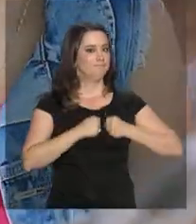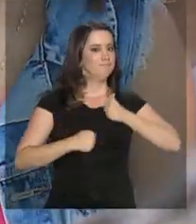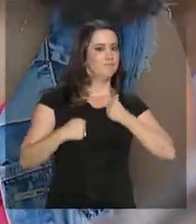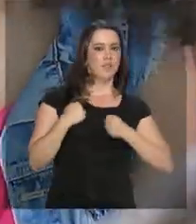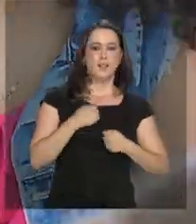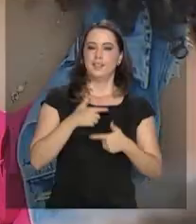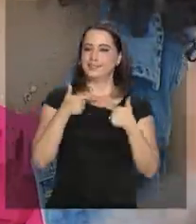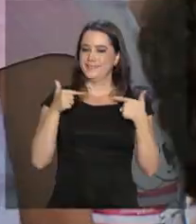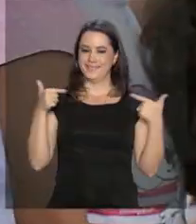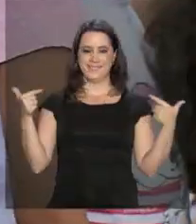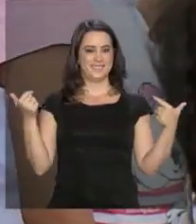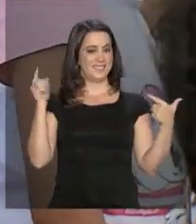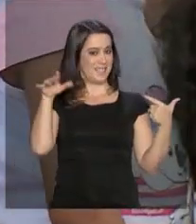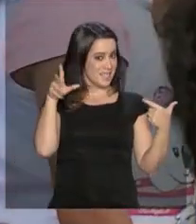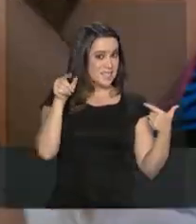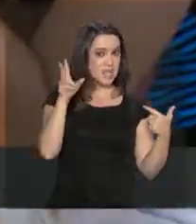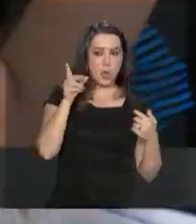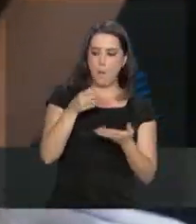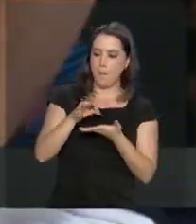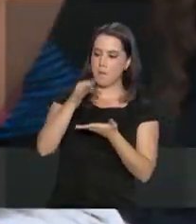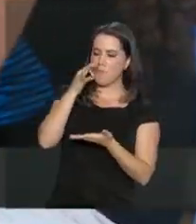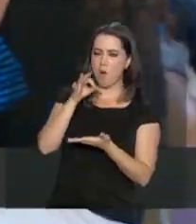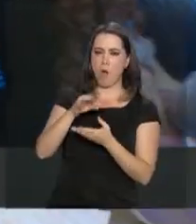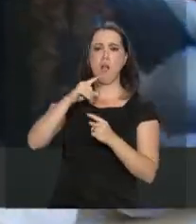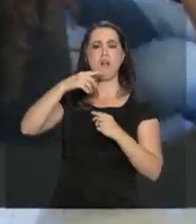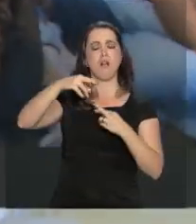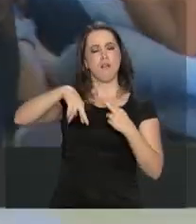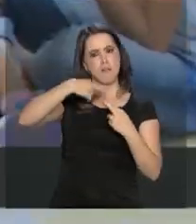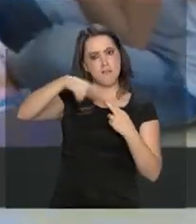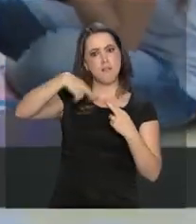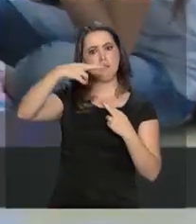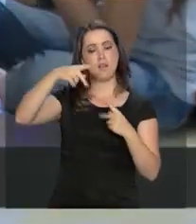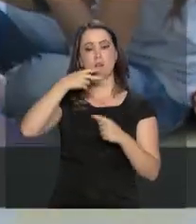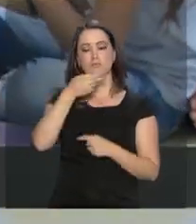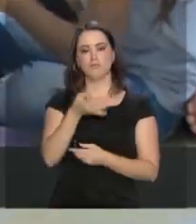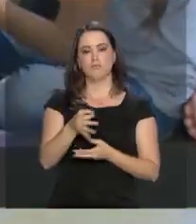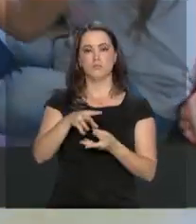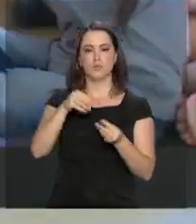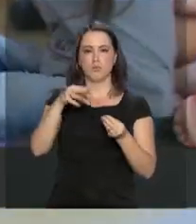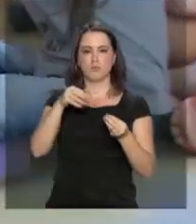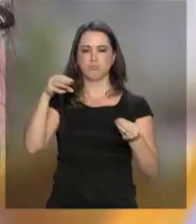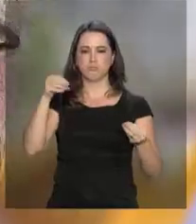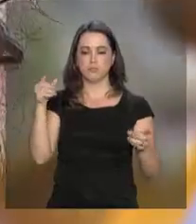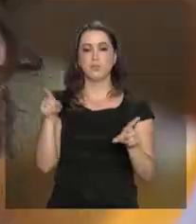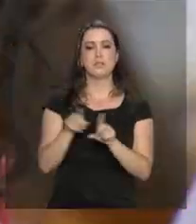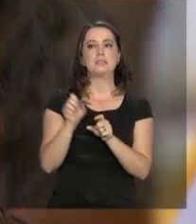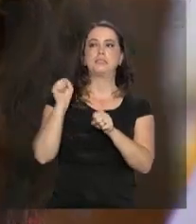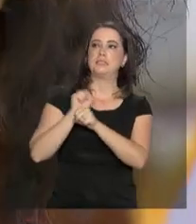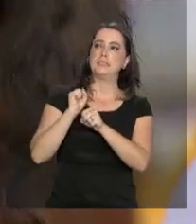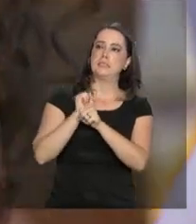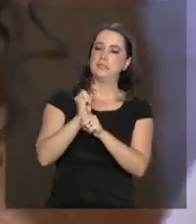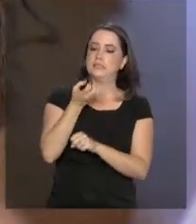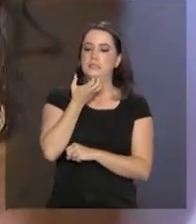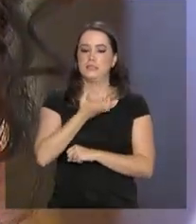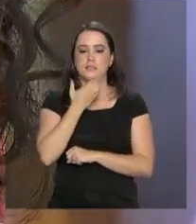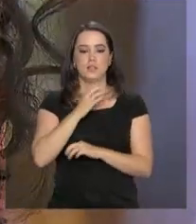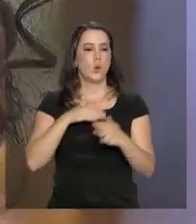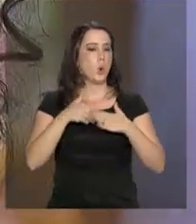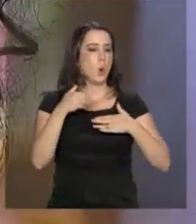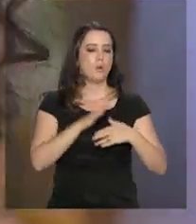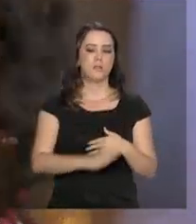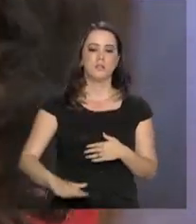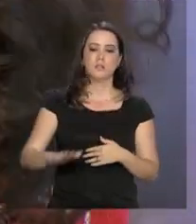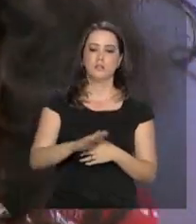Ansiedade, sorrisos, pipoca e algodão doce para aguentar a espera pelo bom velhinho. E não importa o tamanho,